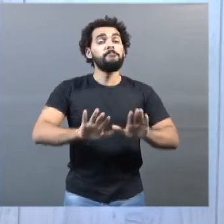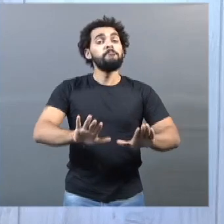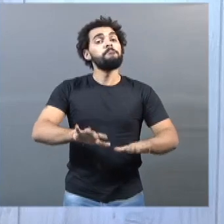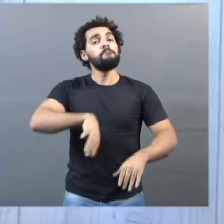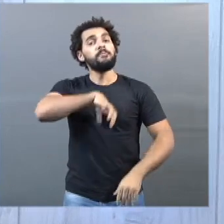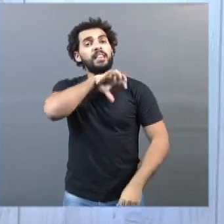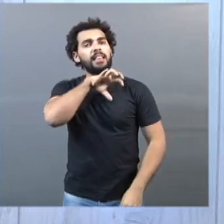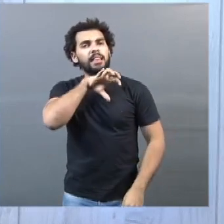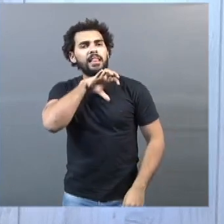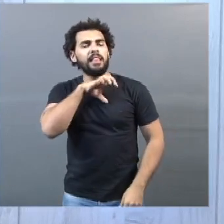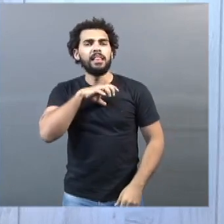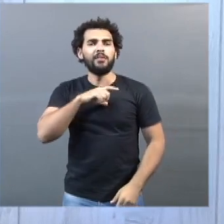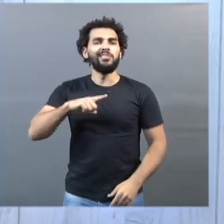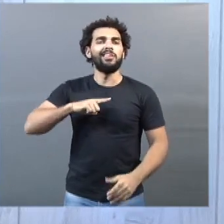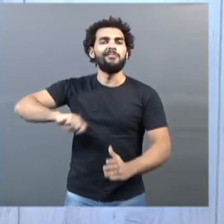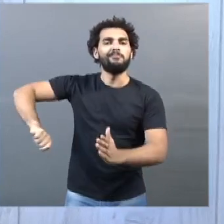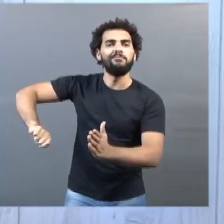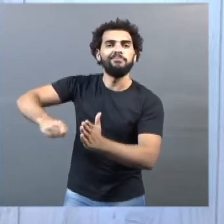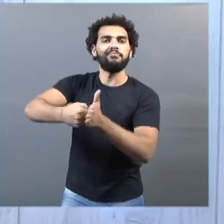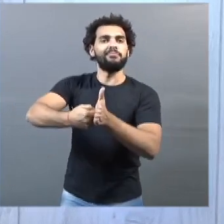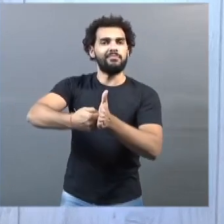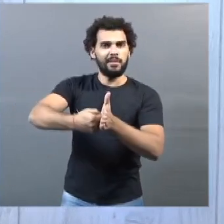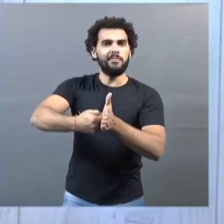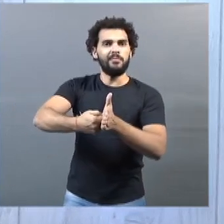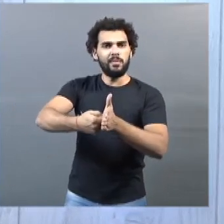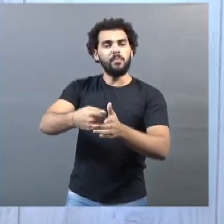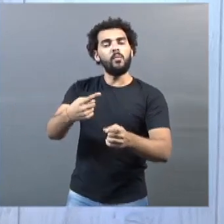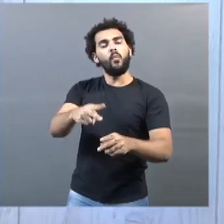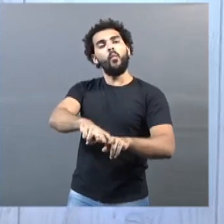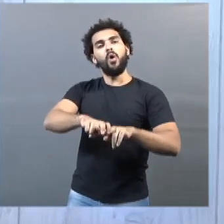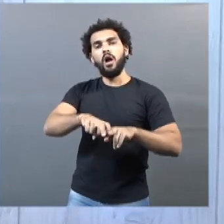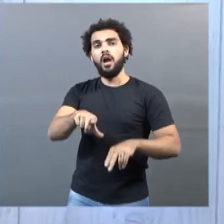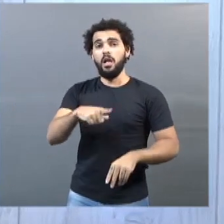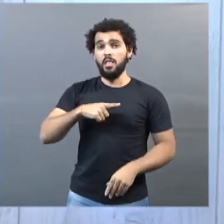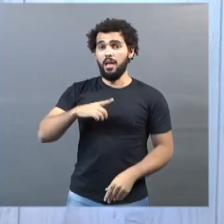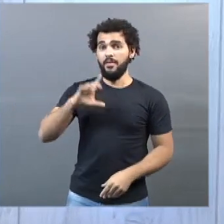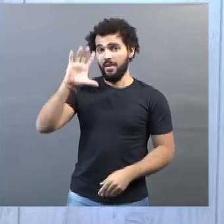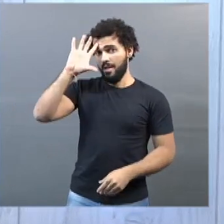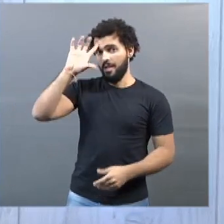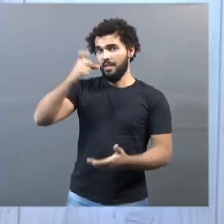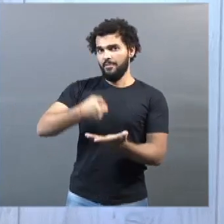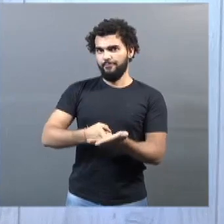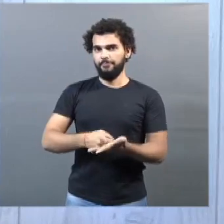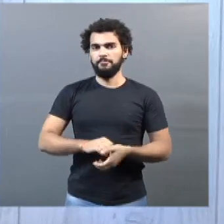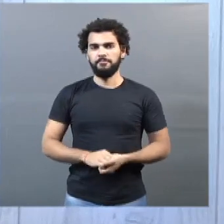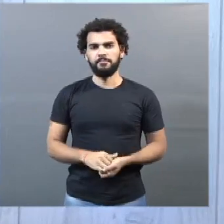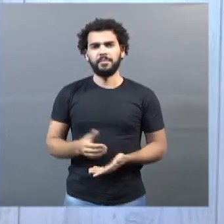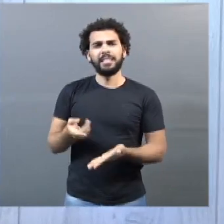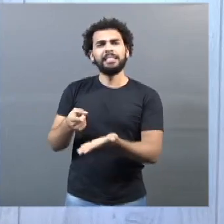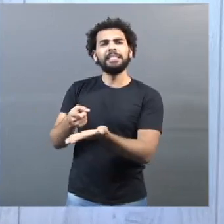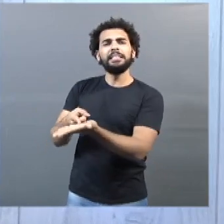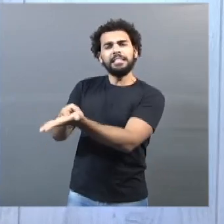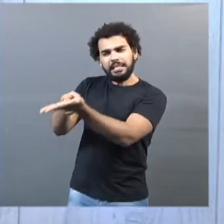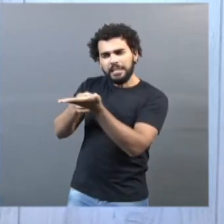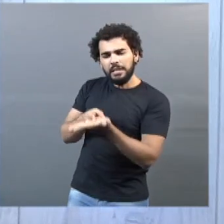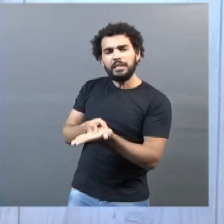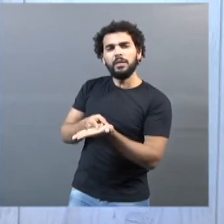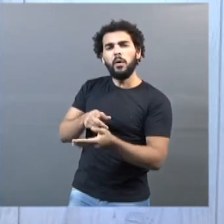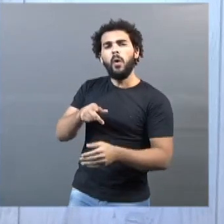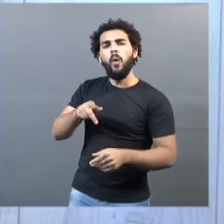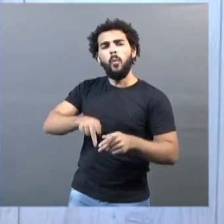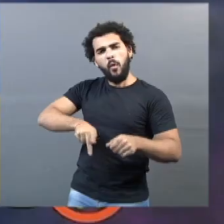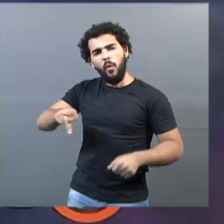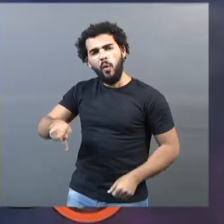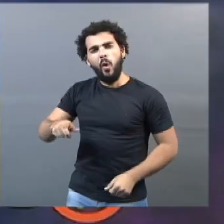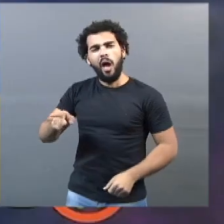essa decisão. Então, nós ouvimos o professor que é especialista em geografia da UFU para falar sobre esse assunto. Confira.